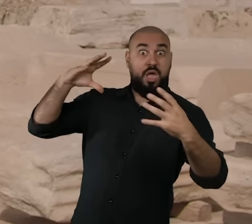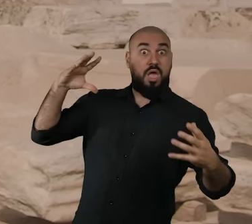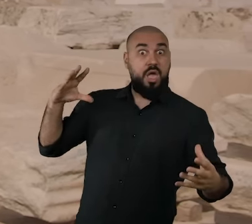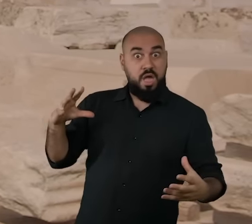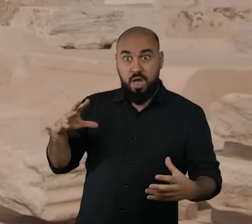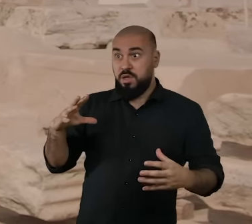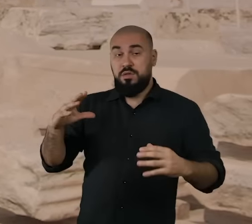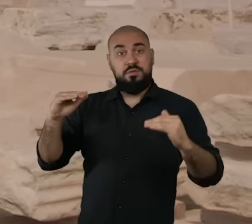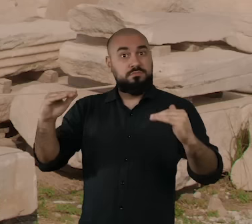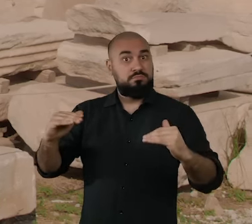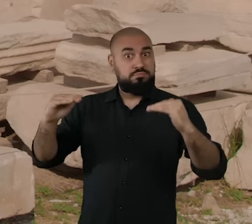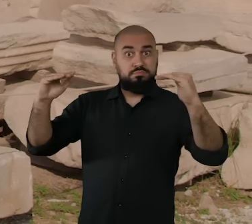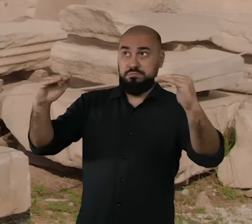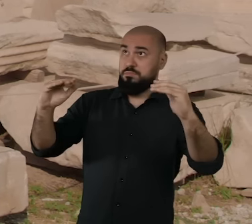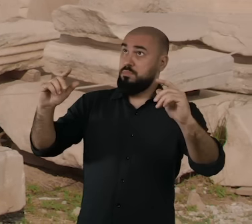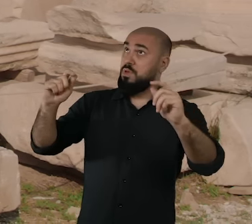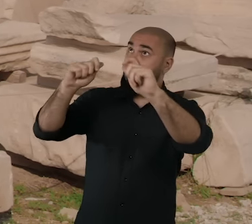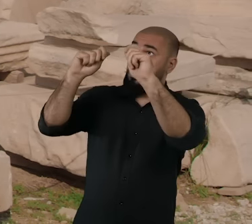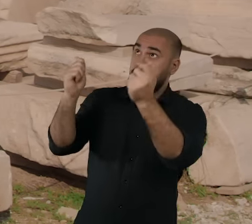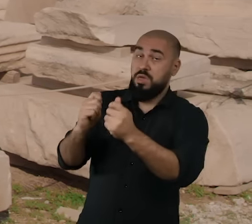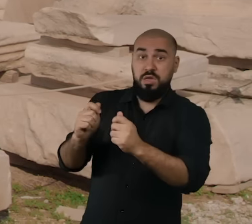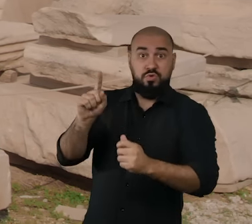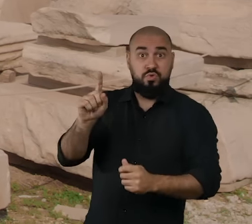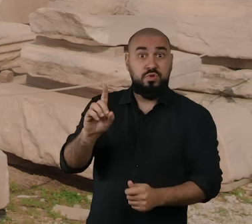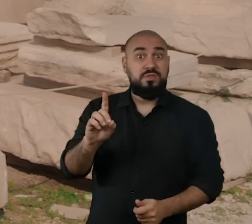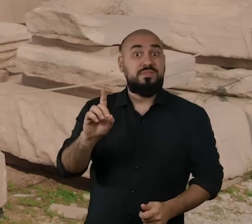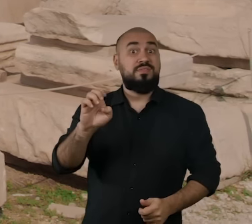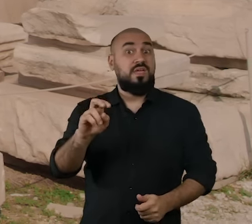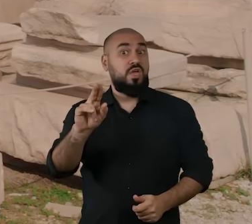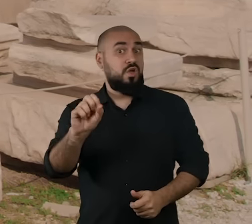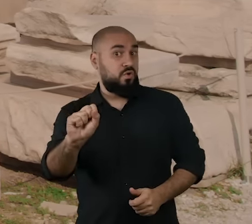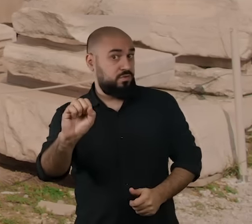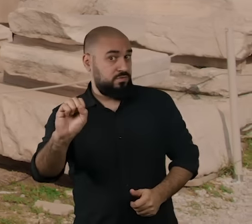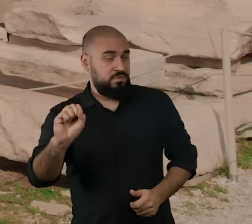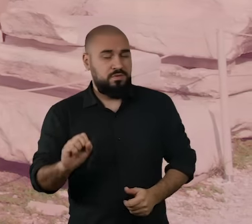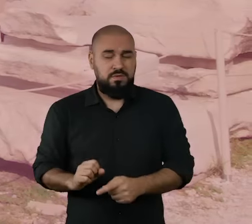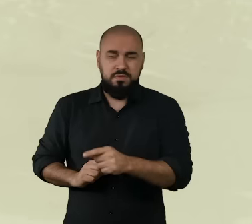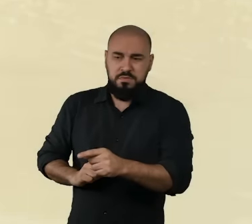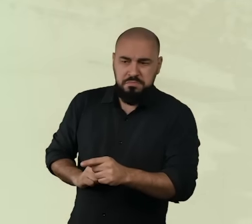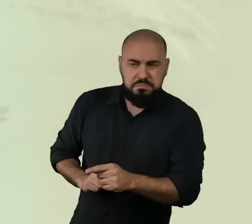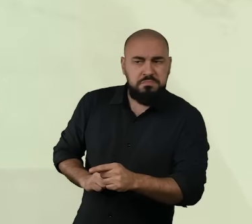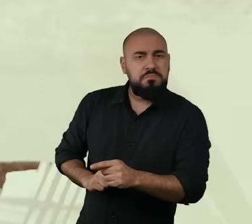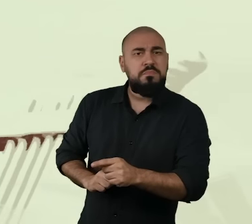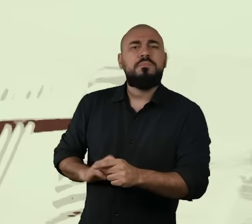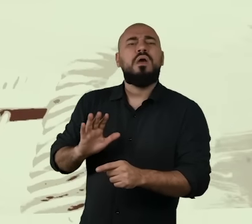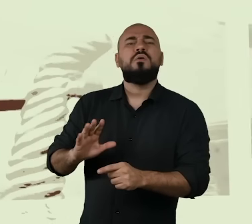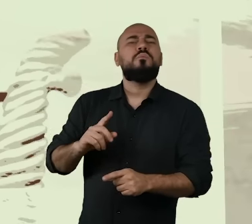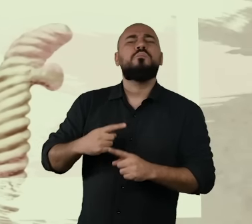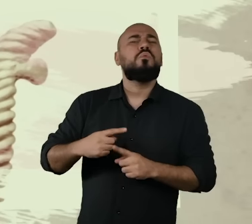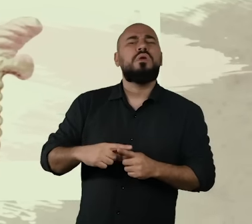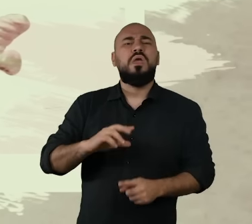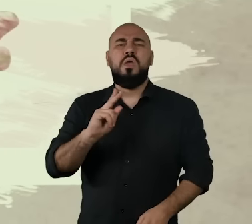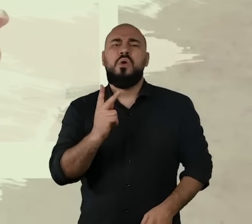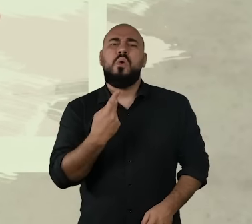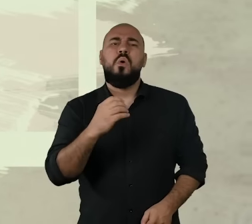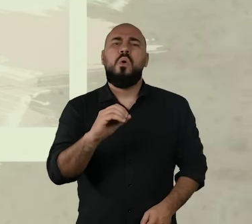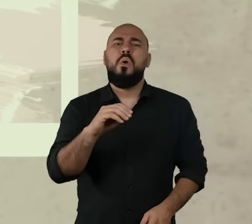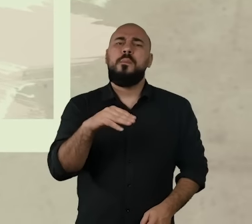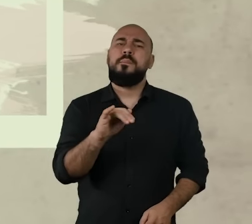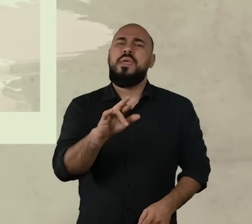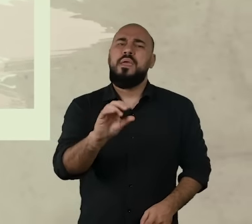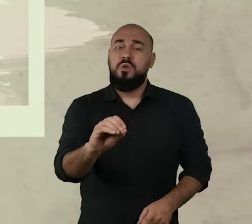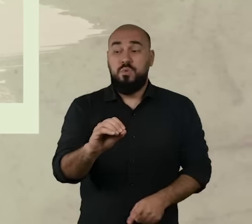perspectiva divina. E por que é chamado o Período Homérico? Porque o nome de Homero é aquele que se destaca entre os grandes